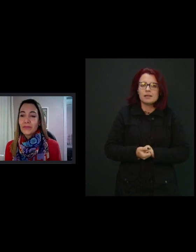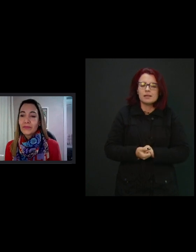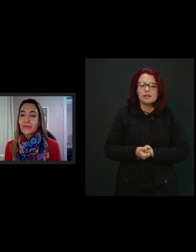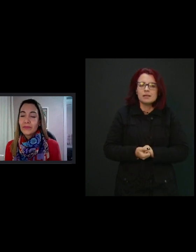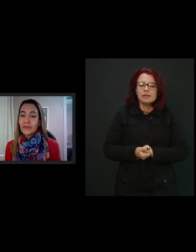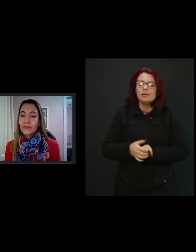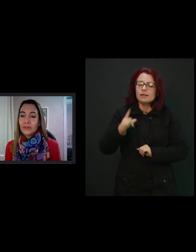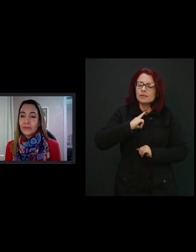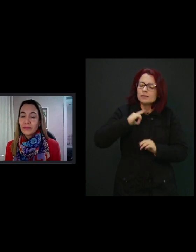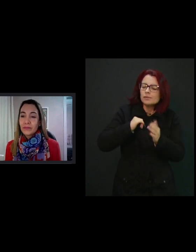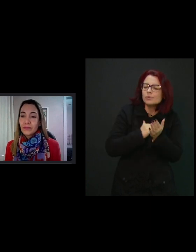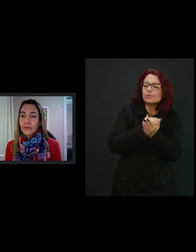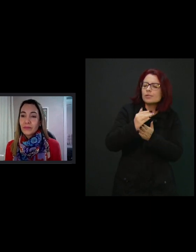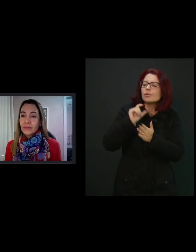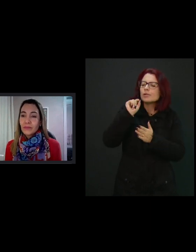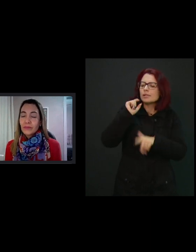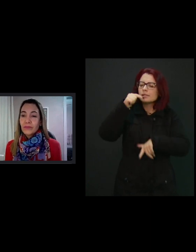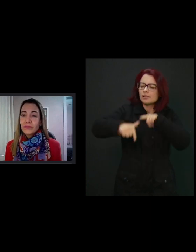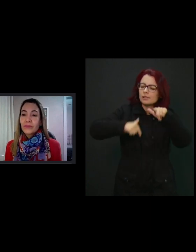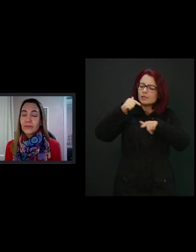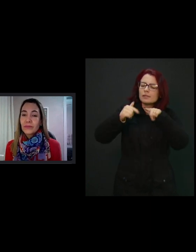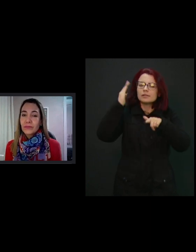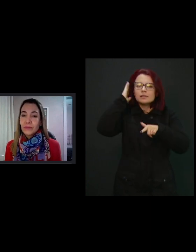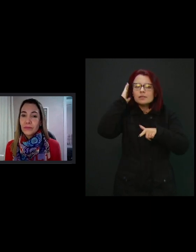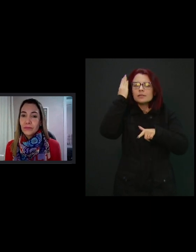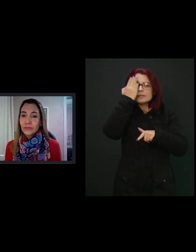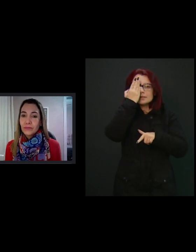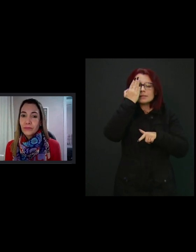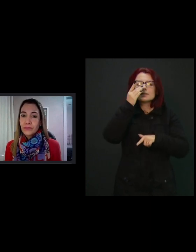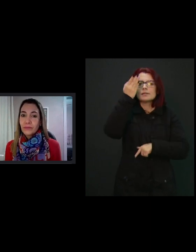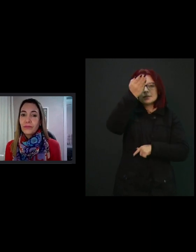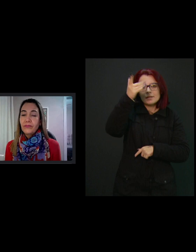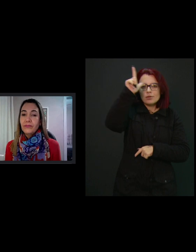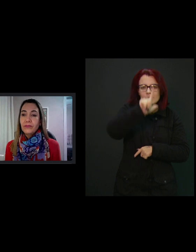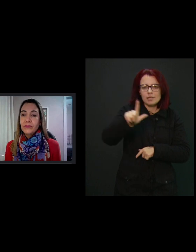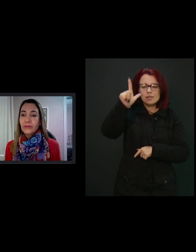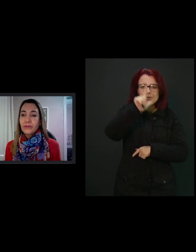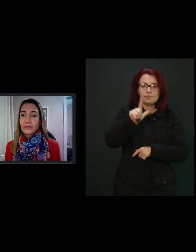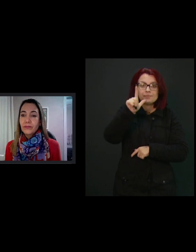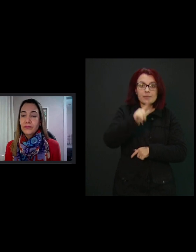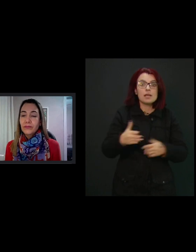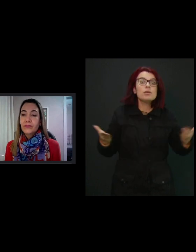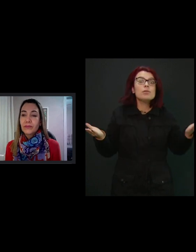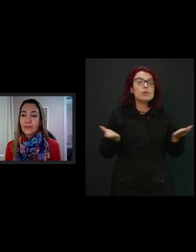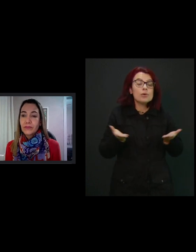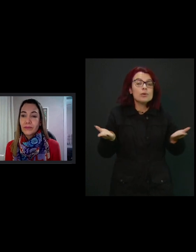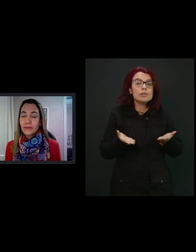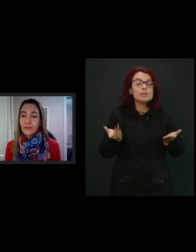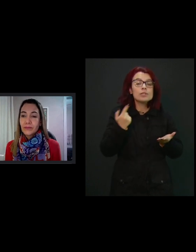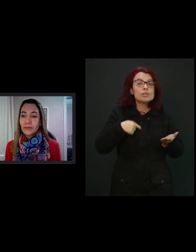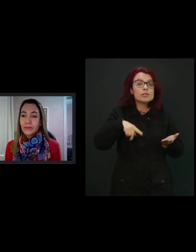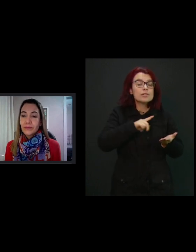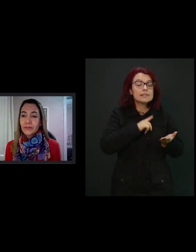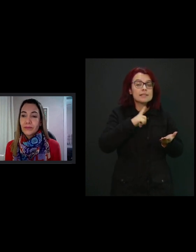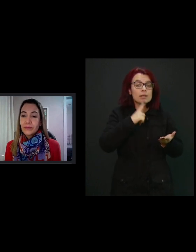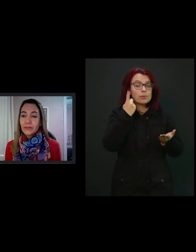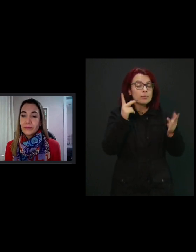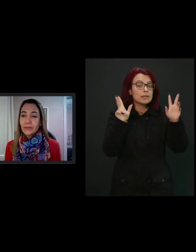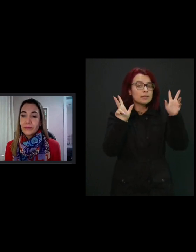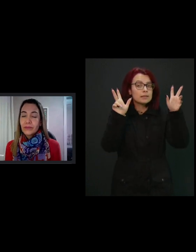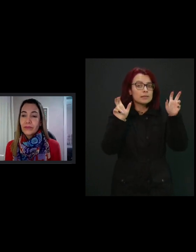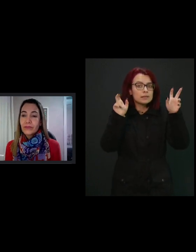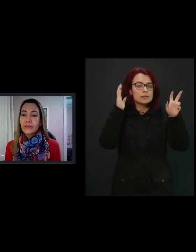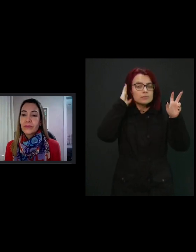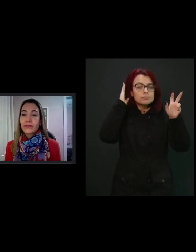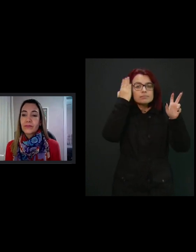começou o trabalho, né, com o surdocego em Londrina. E hoje nós temos uma temática, né, a surdocegueira